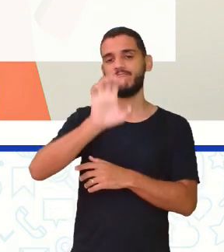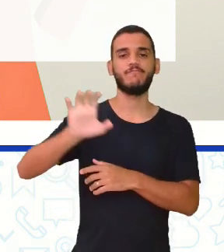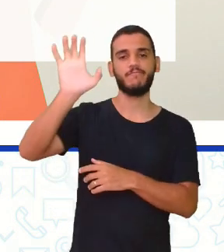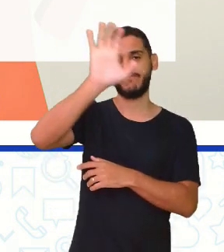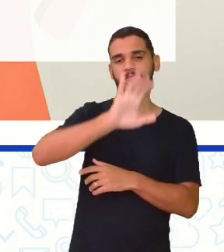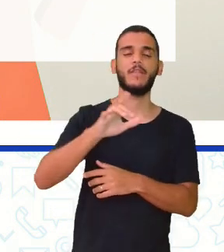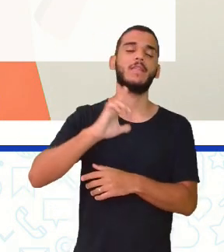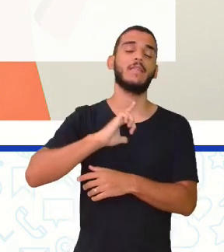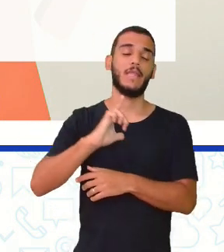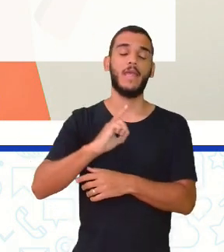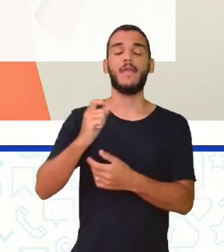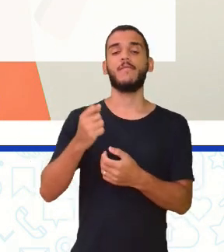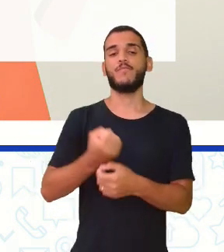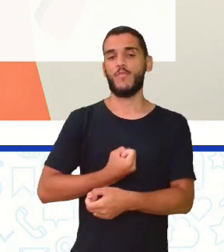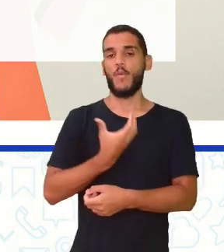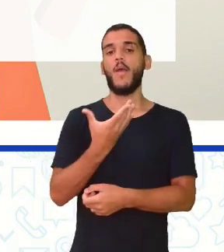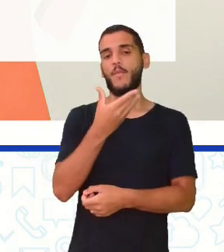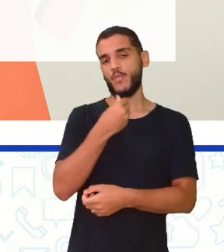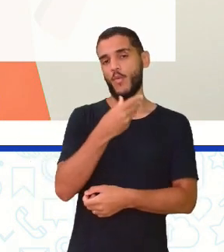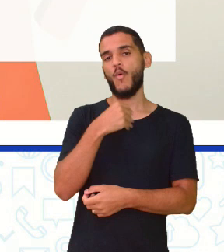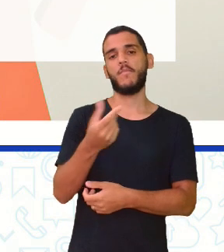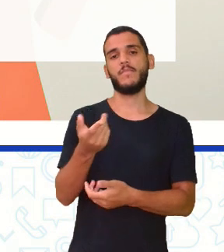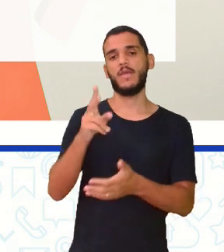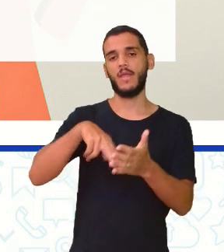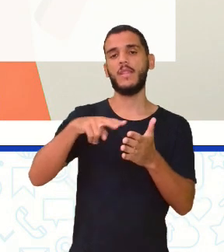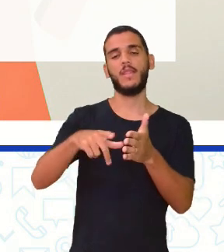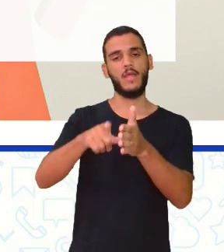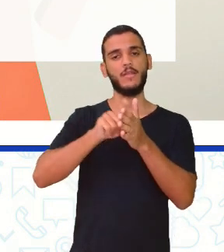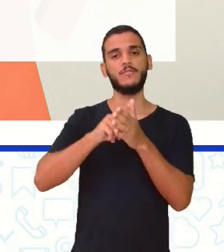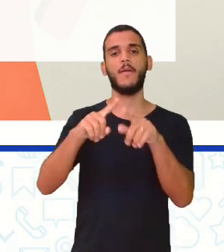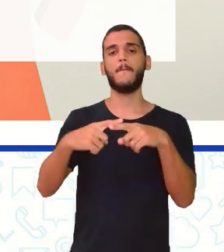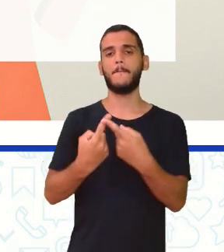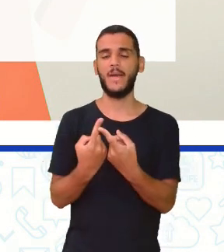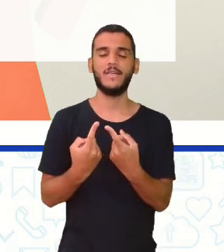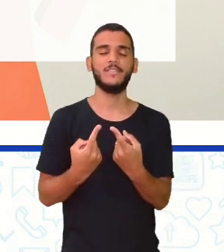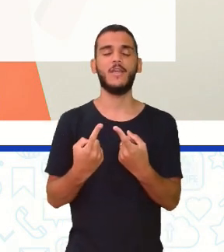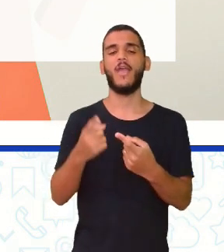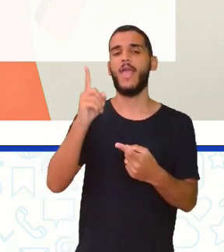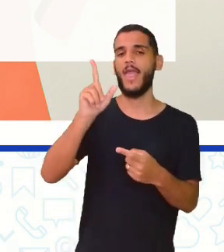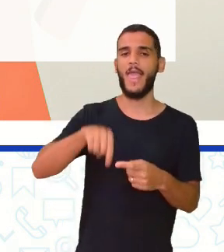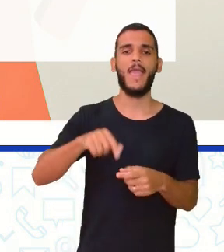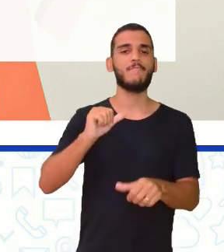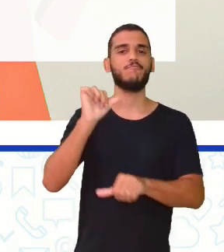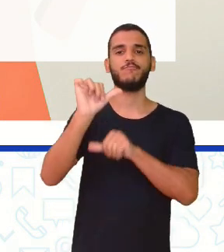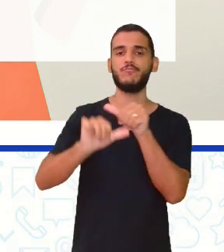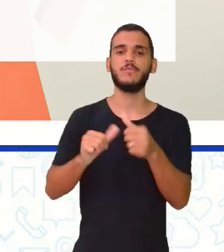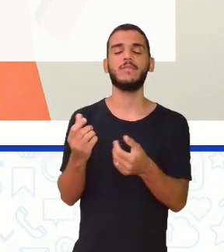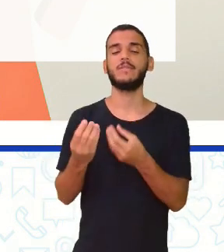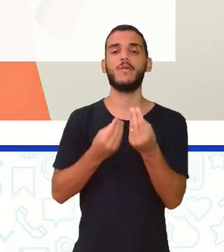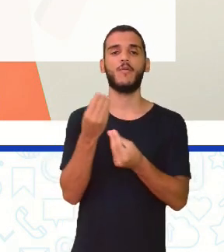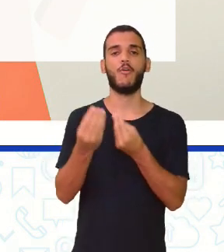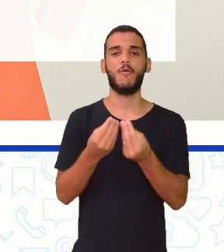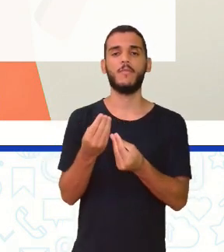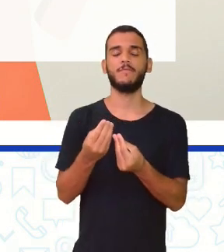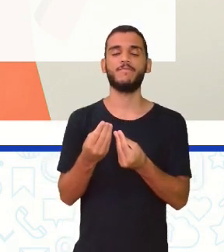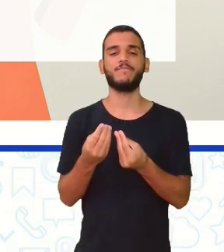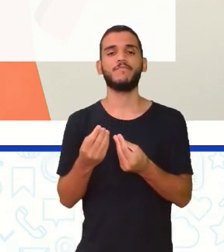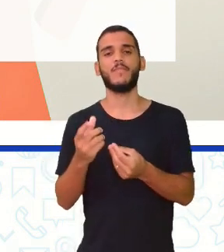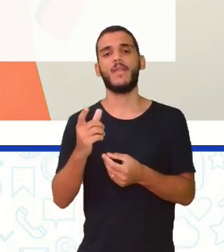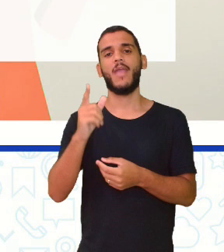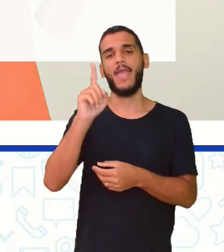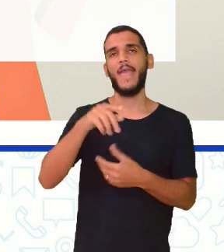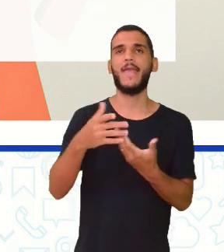patativa do Assaré, mas, independente, são variações que, em geral, são consideradas menos